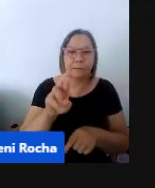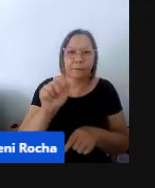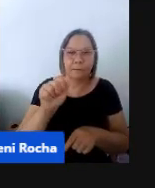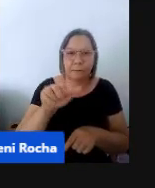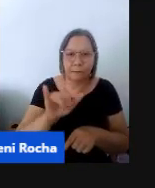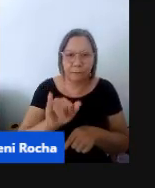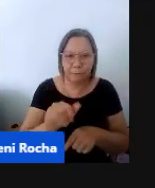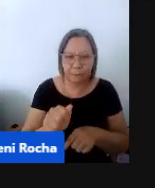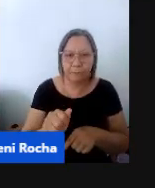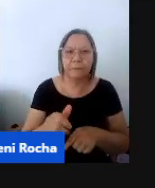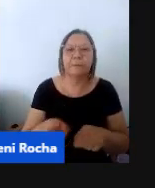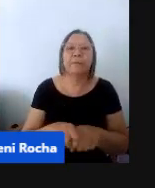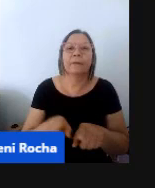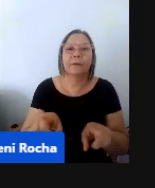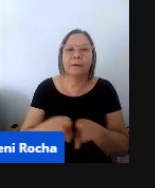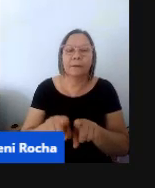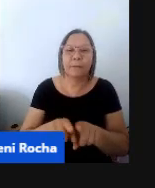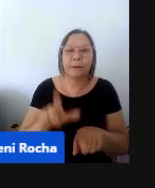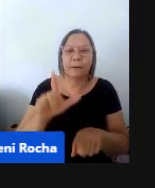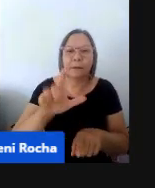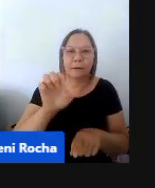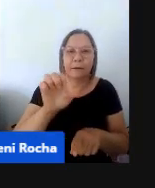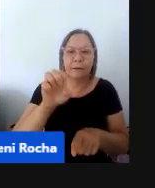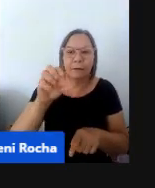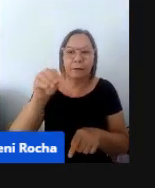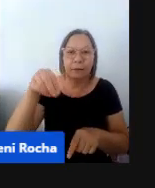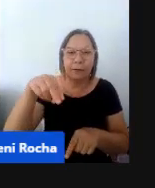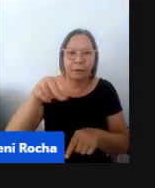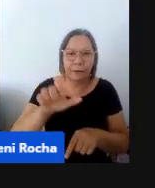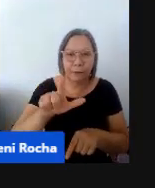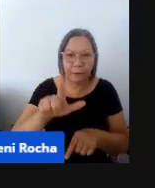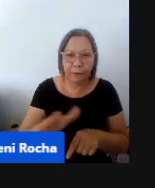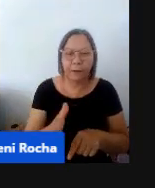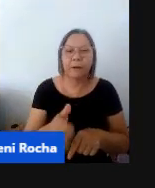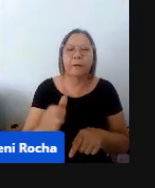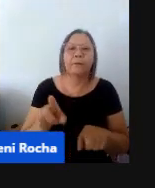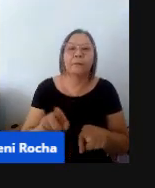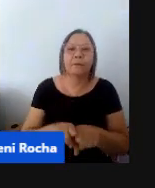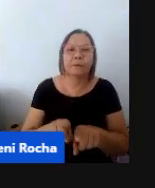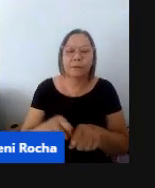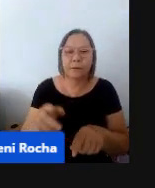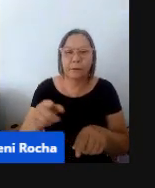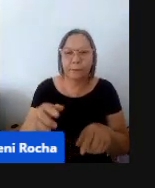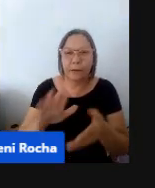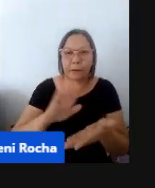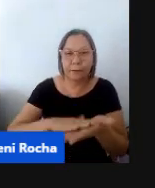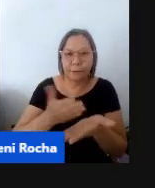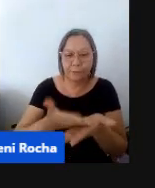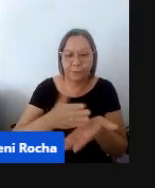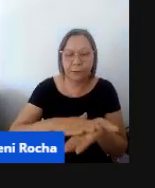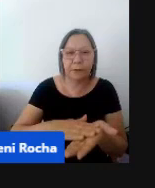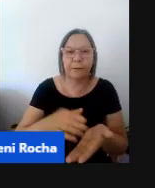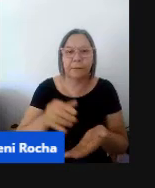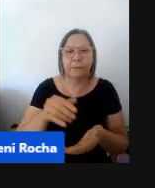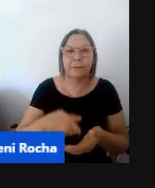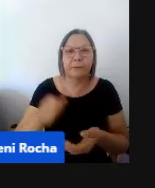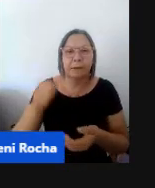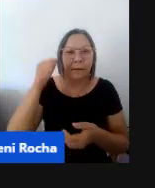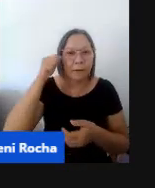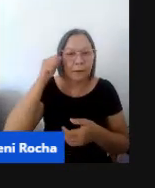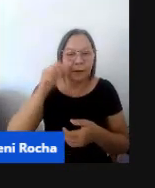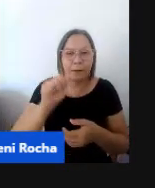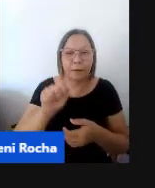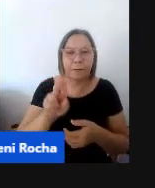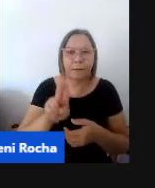Correia. Agradeço também aos tradutores e intérpretes Fabiana, Aureni e Marcos Fábio. Meu nome é Giovana,